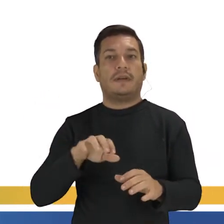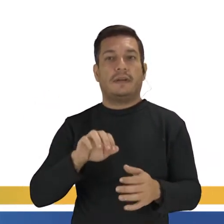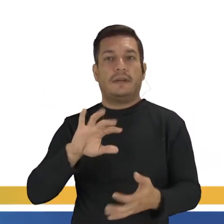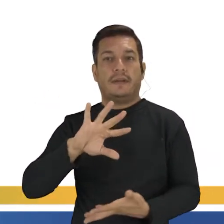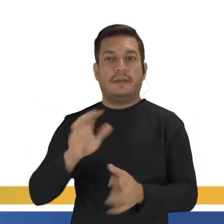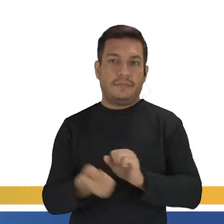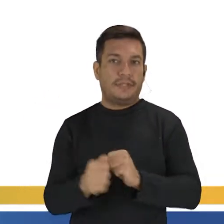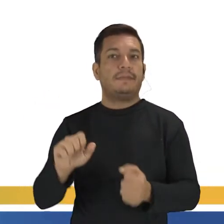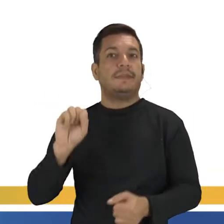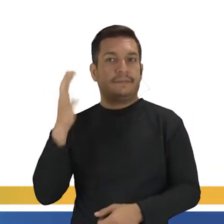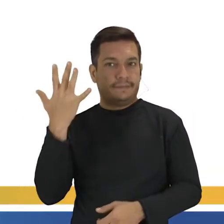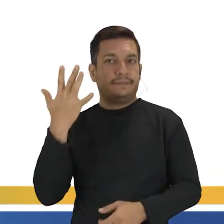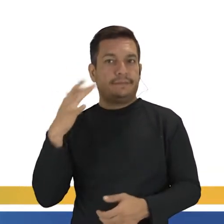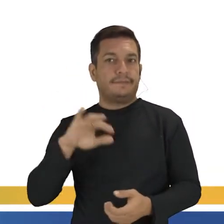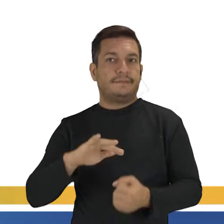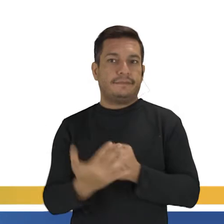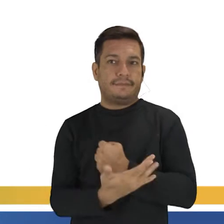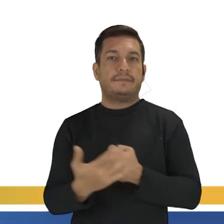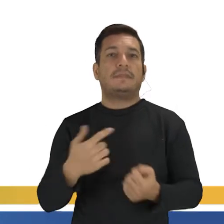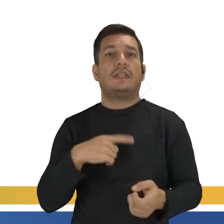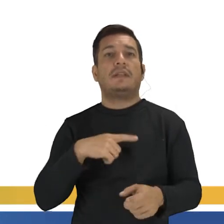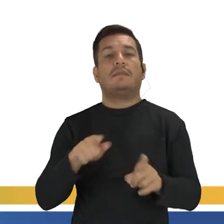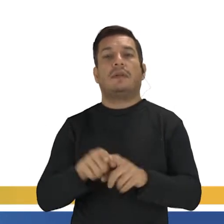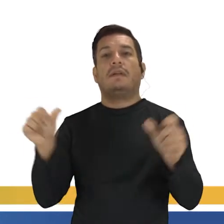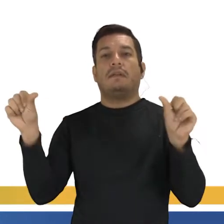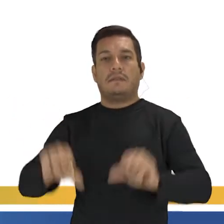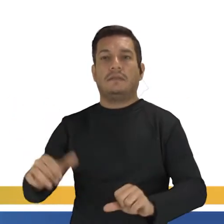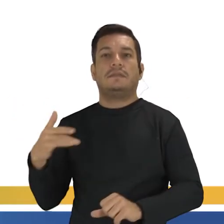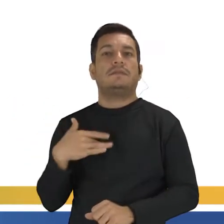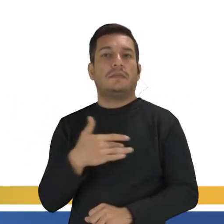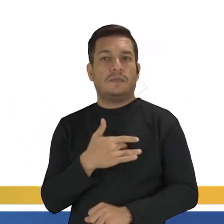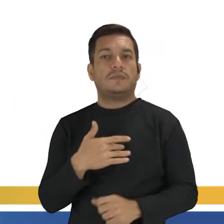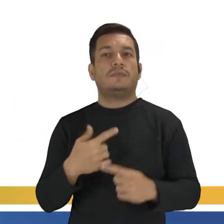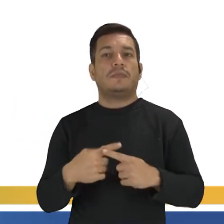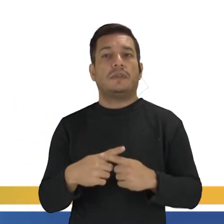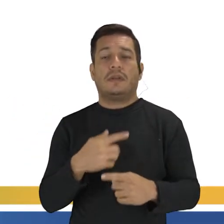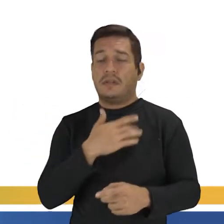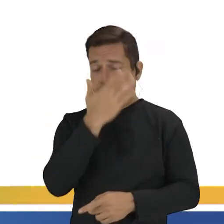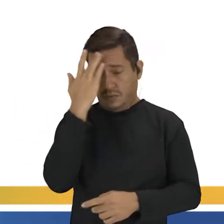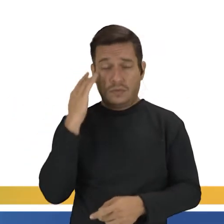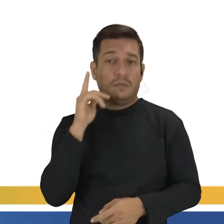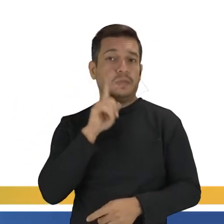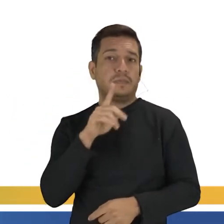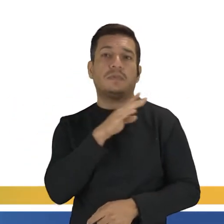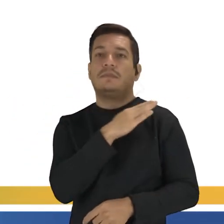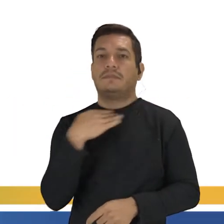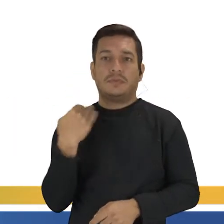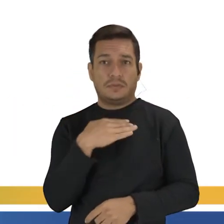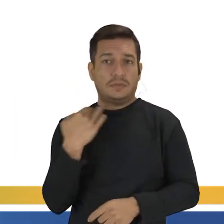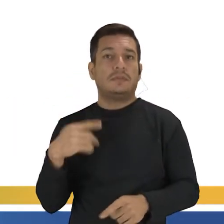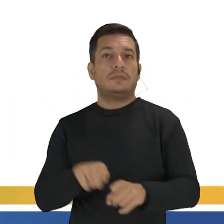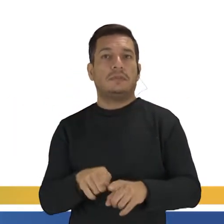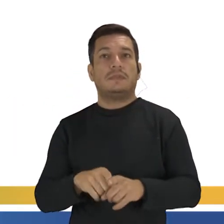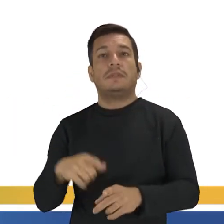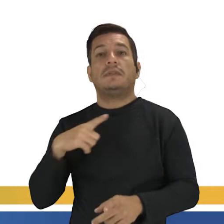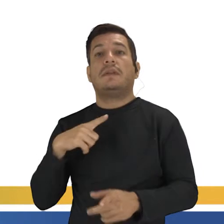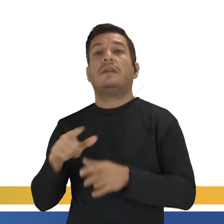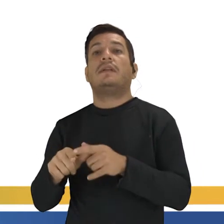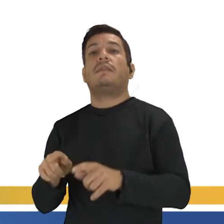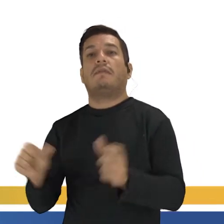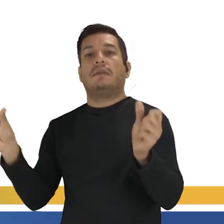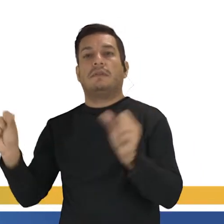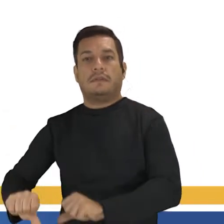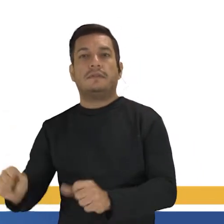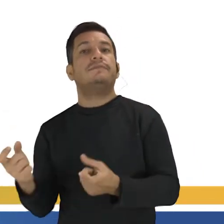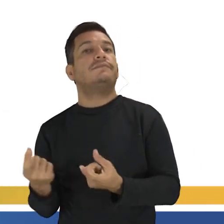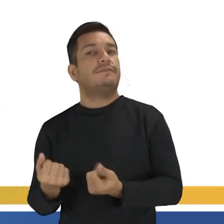A gente tem uma crise de saúde, que era o momento onde nos Estados Unidos as pessoas estavam morrendo muito. E a gente tem uma crise